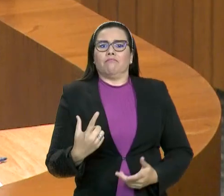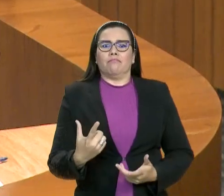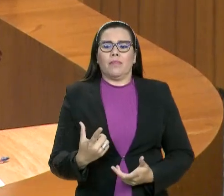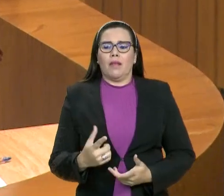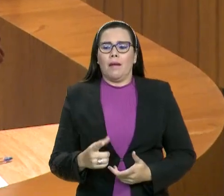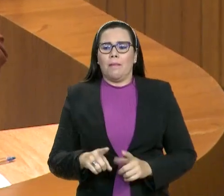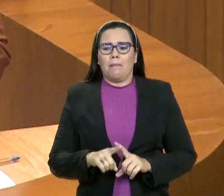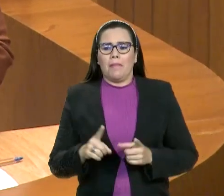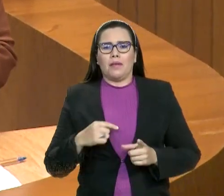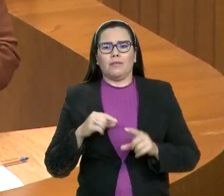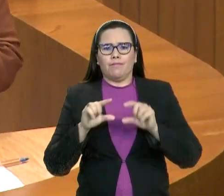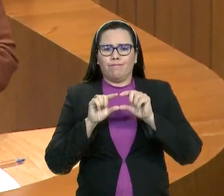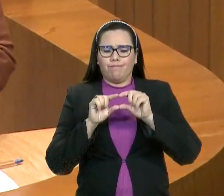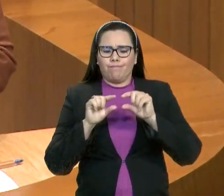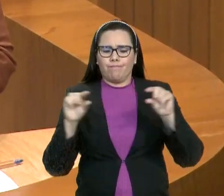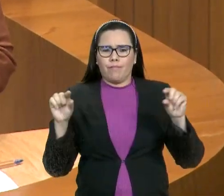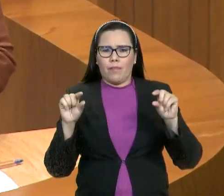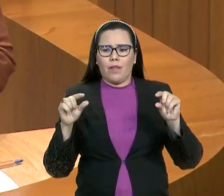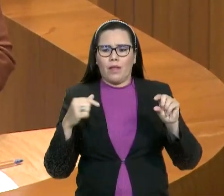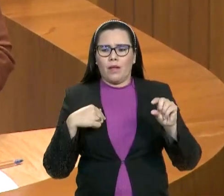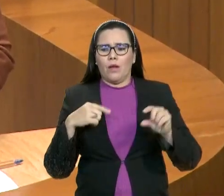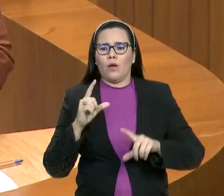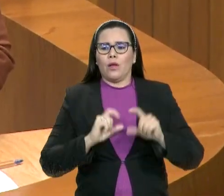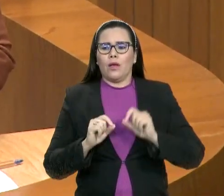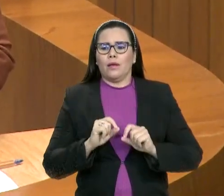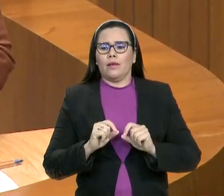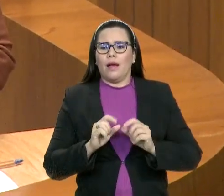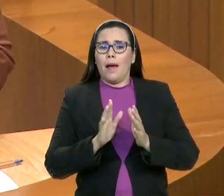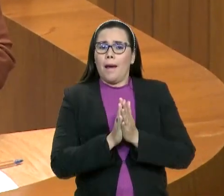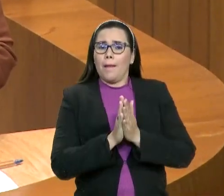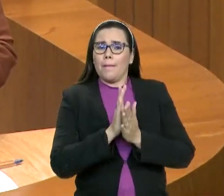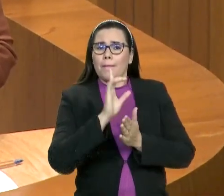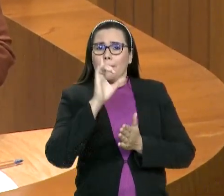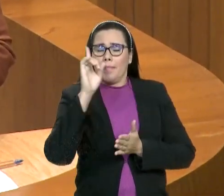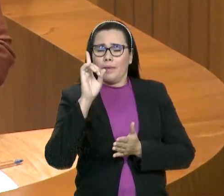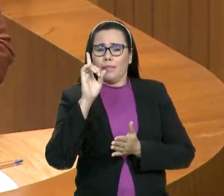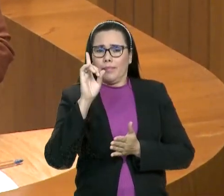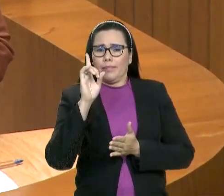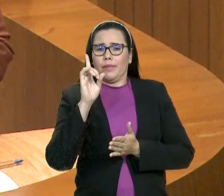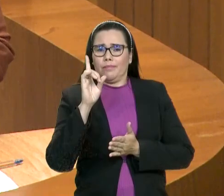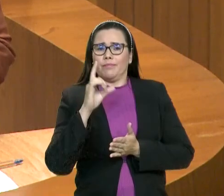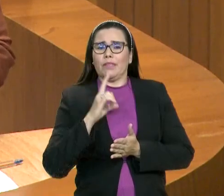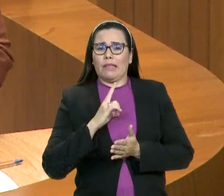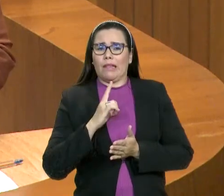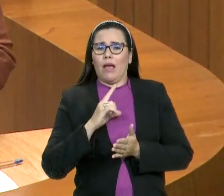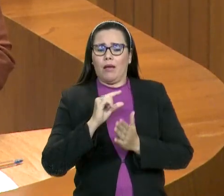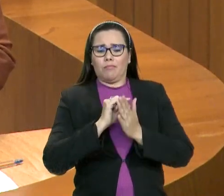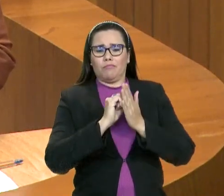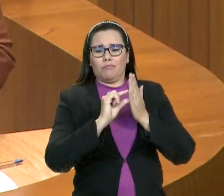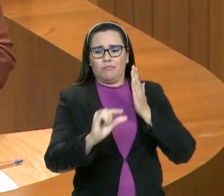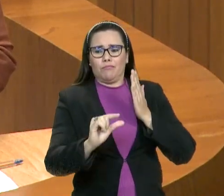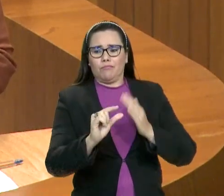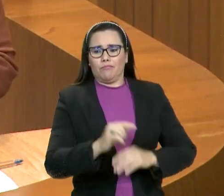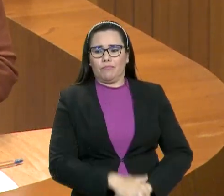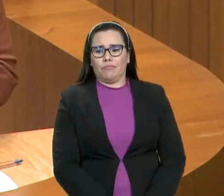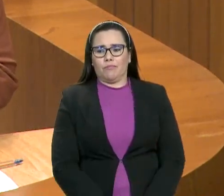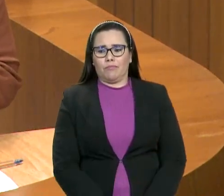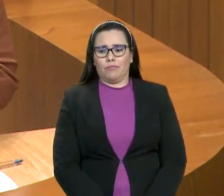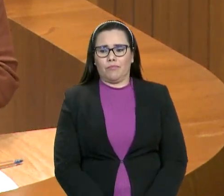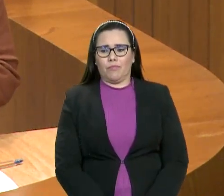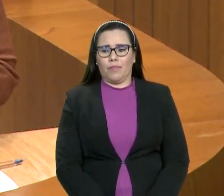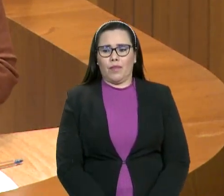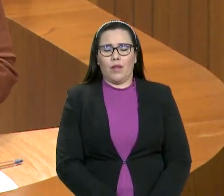frase é assim, segundo as escrituras sagradas, deputada Andréa Rezende, troque o boi pelo